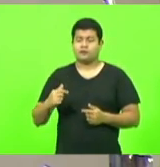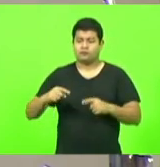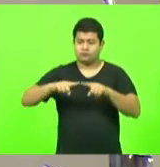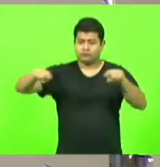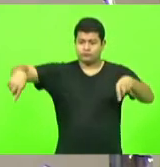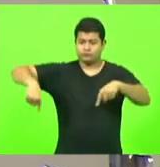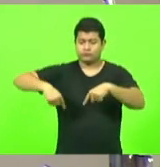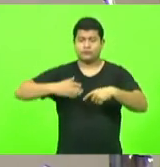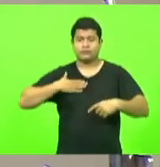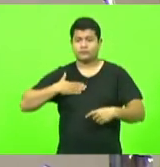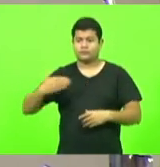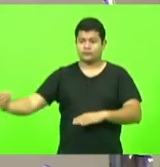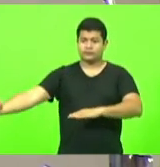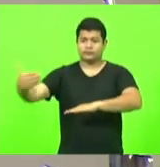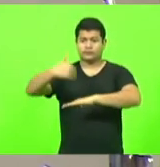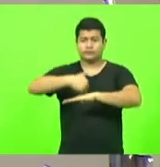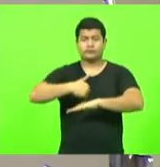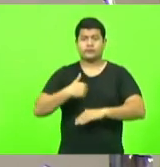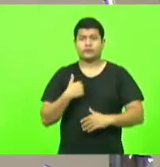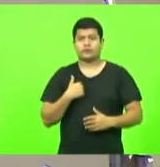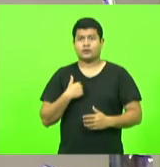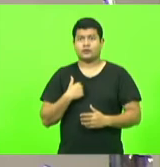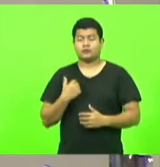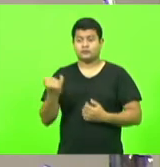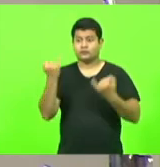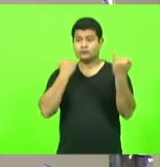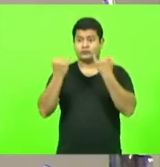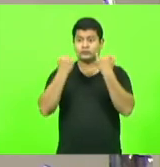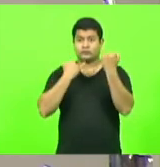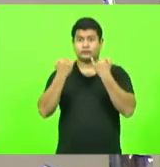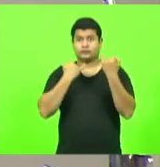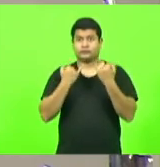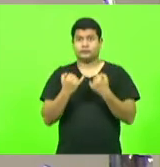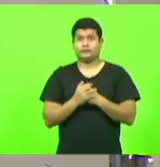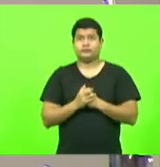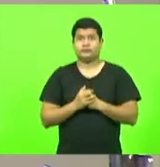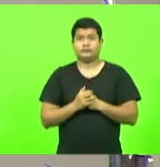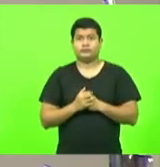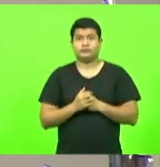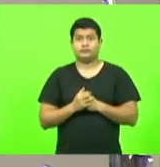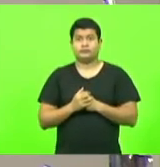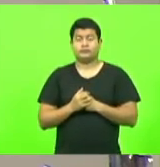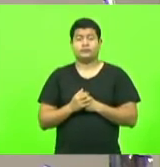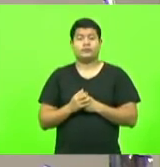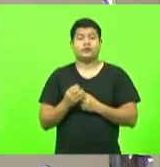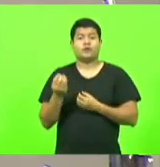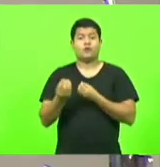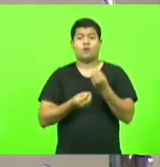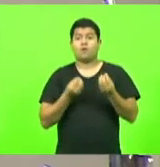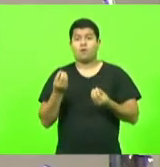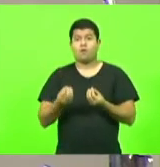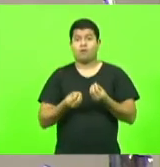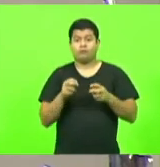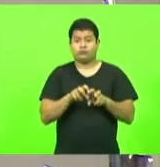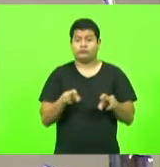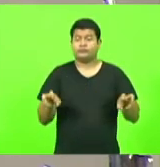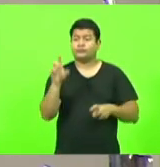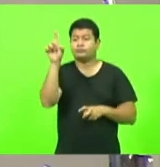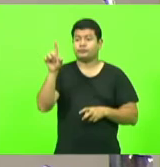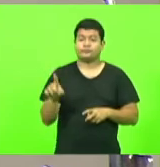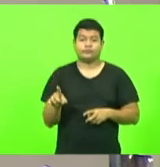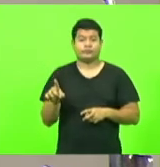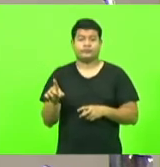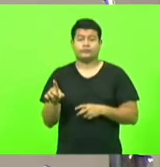e aqui foi formado senhores deputados a composição da mesa diretora com